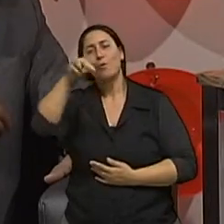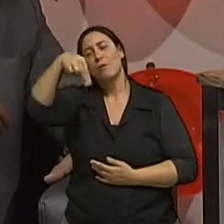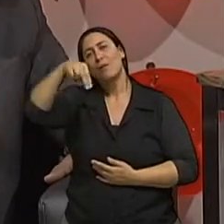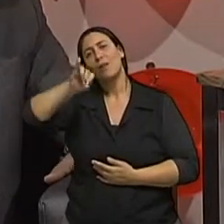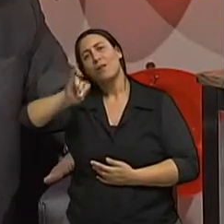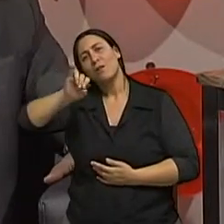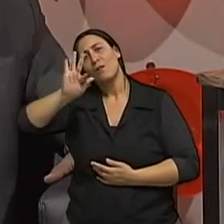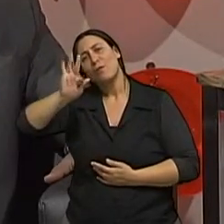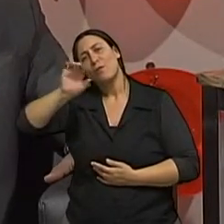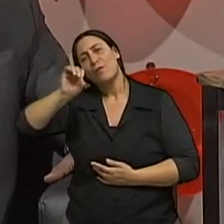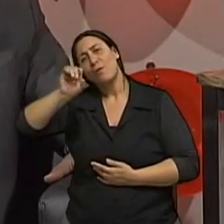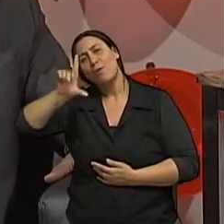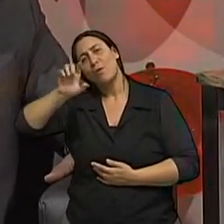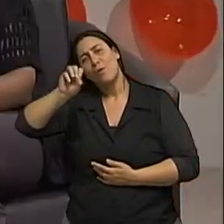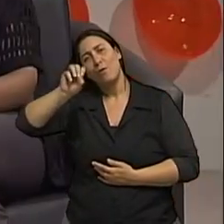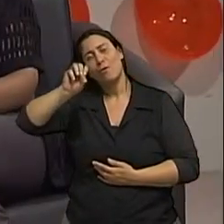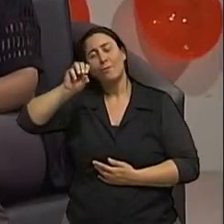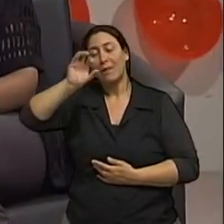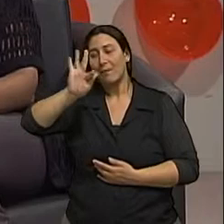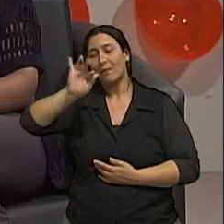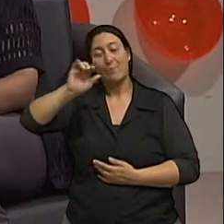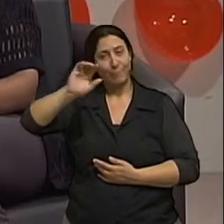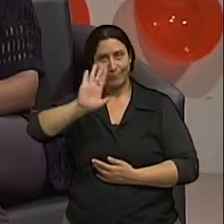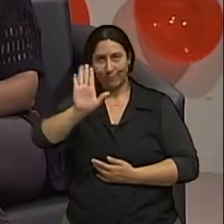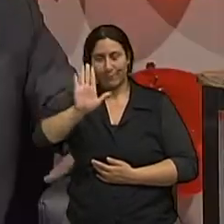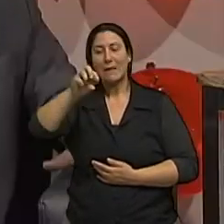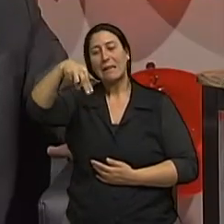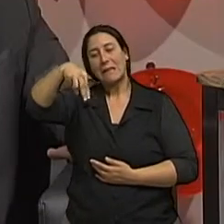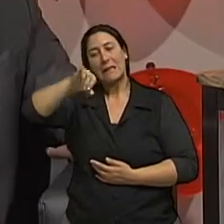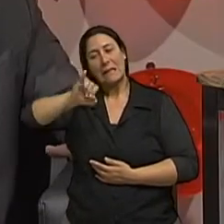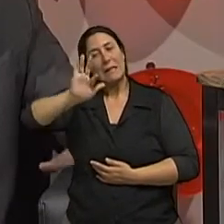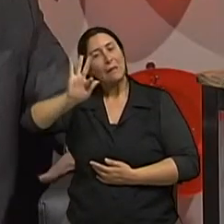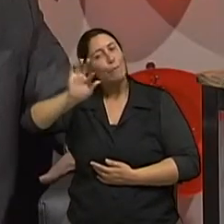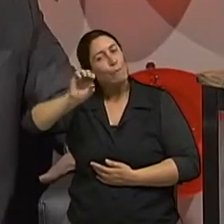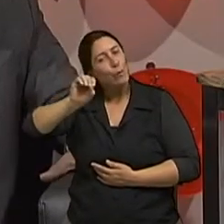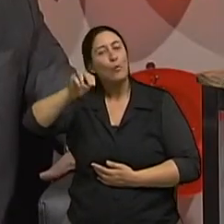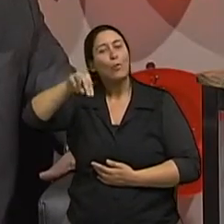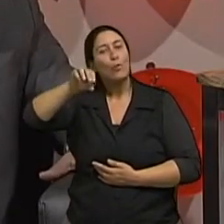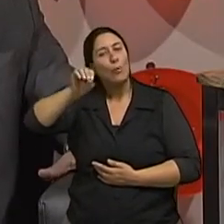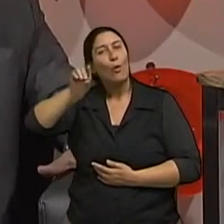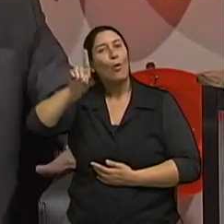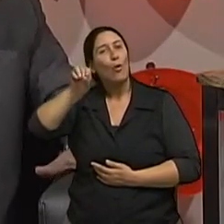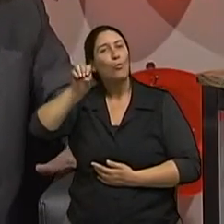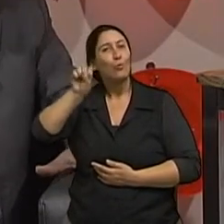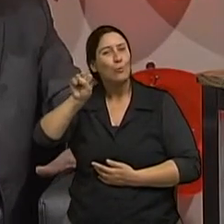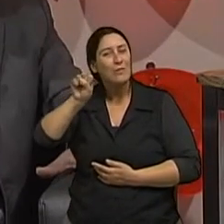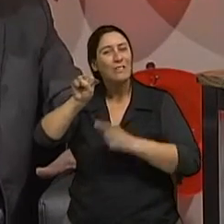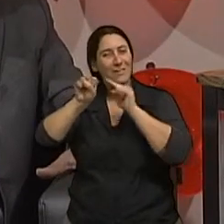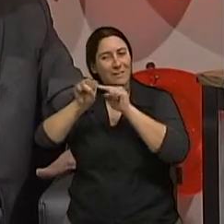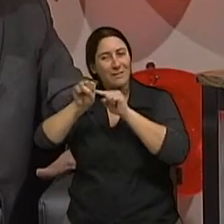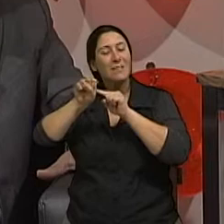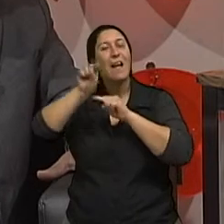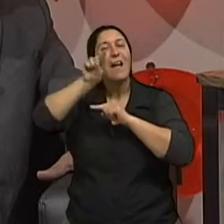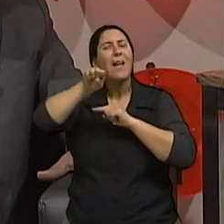gânglios já ouvimos falar também nesse termo linfonodos isso os linfonodos ou também conhecida como as ínguas